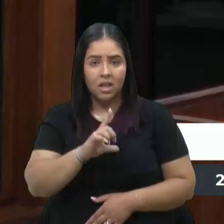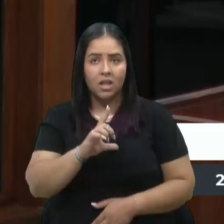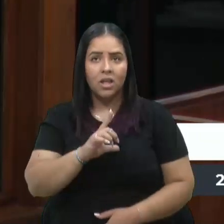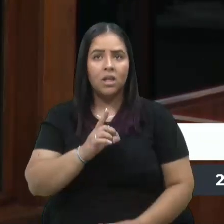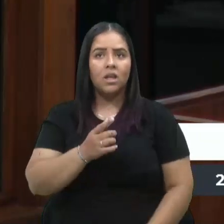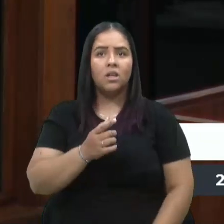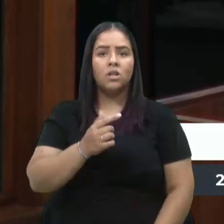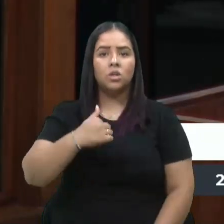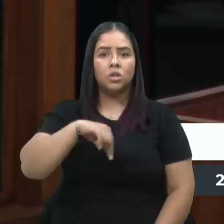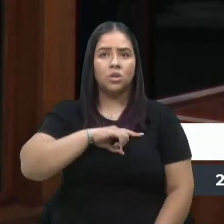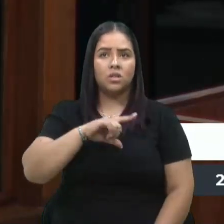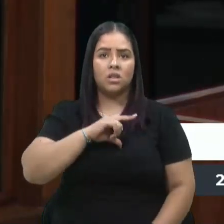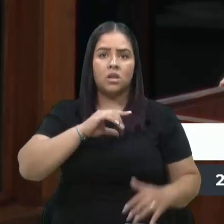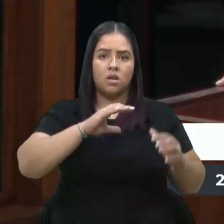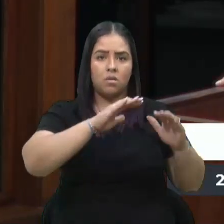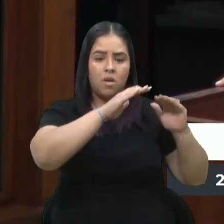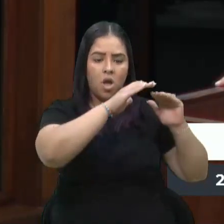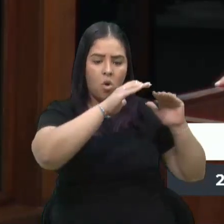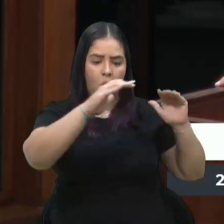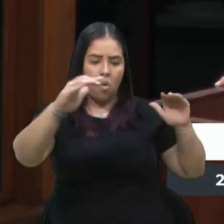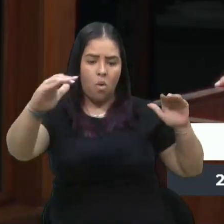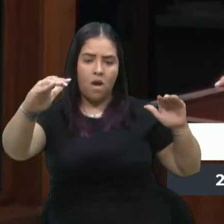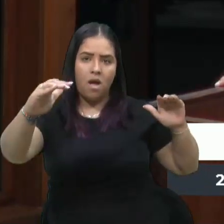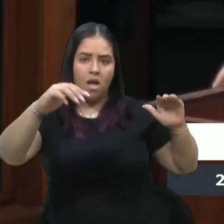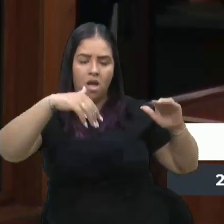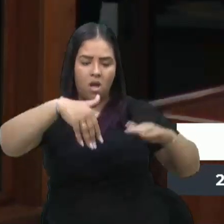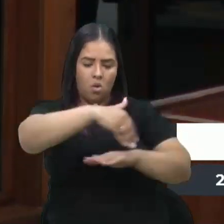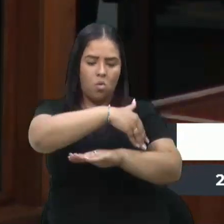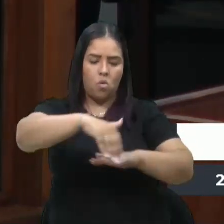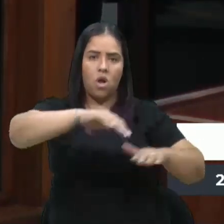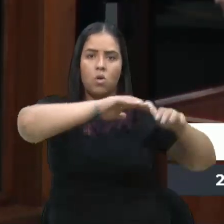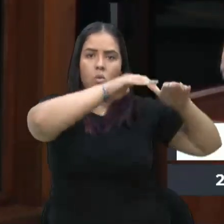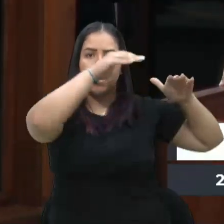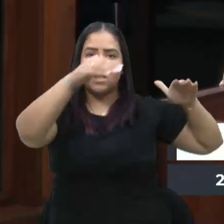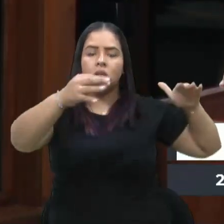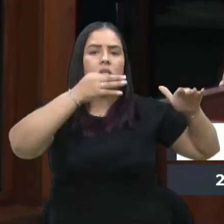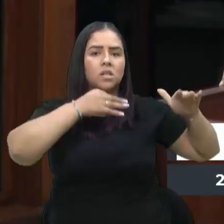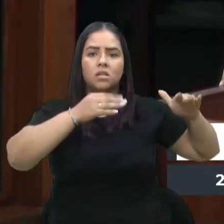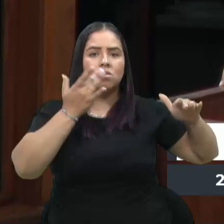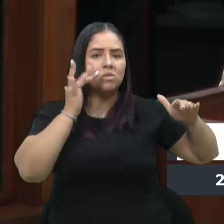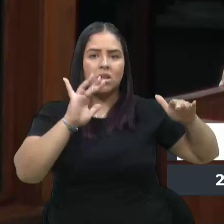Nós temos uma rua coberta em Caxias, ninguém sabe que existe. Temos que ir lá visitar.